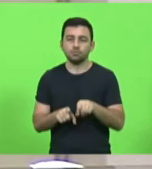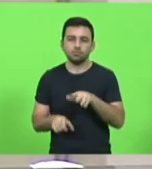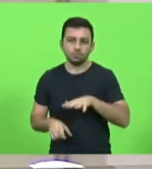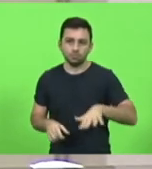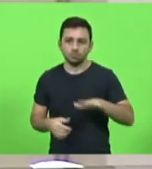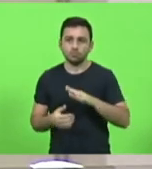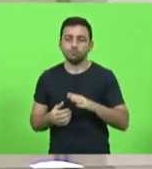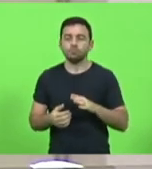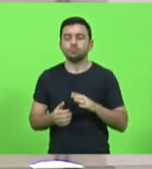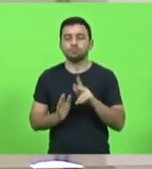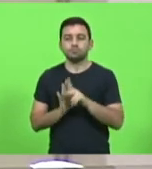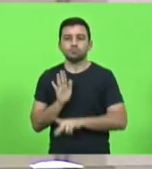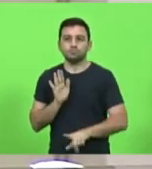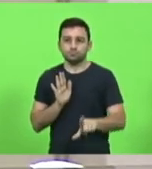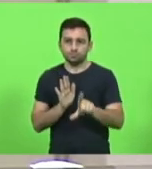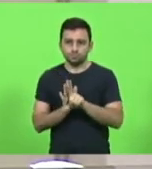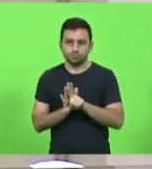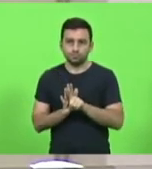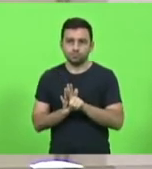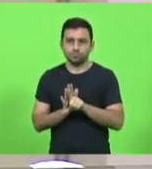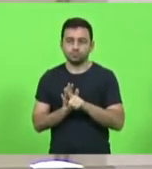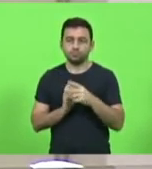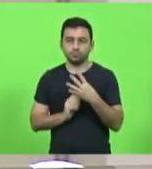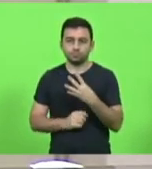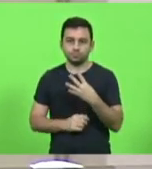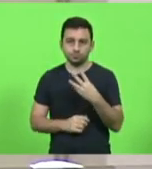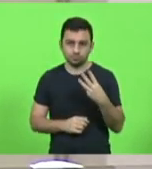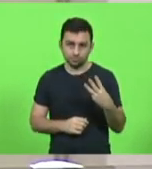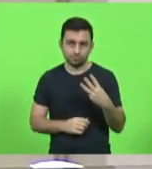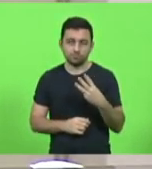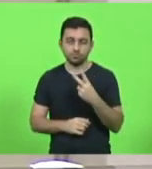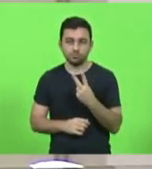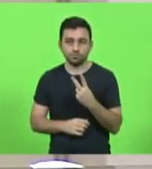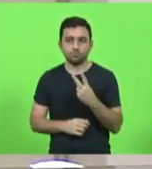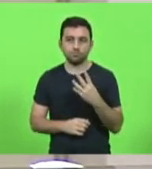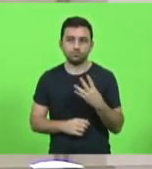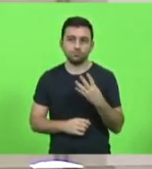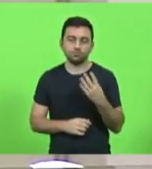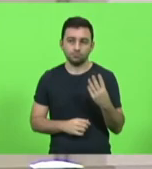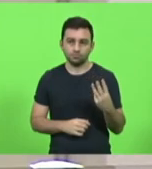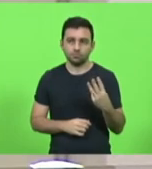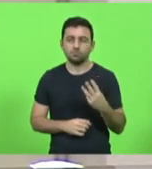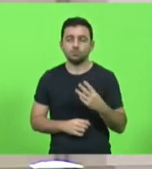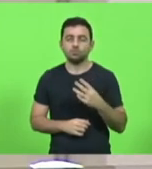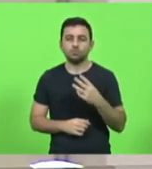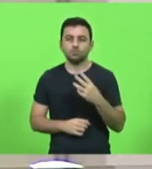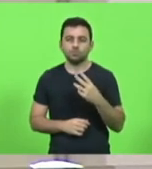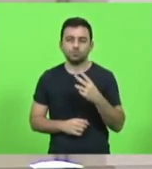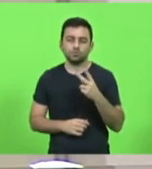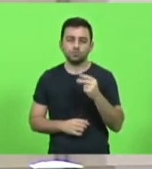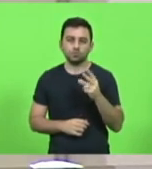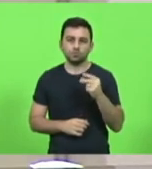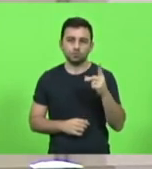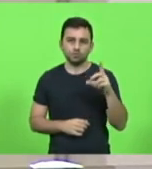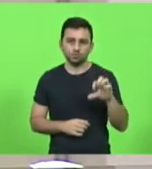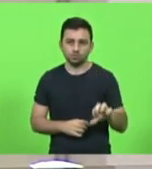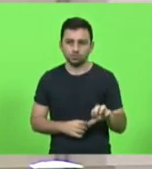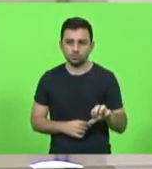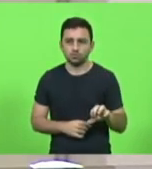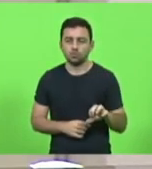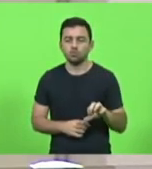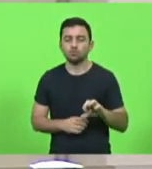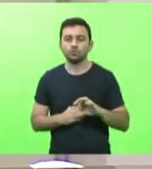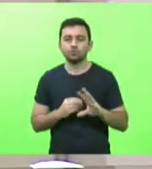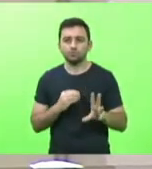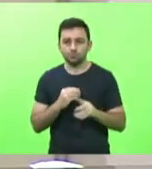de leis números 43, e 243, barra 2019. Com suas emendas substitutivas globais,